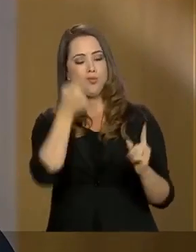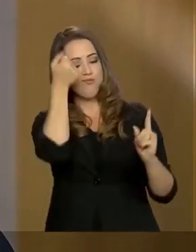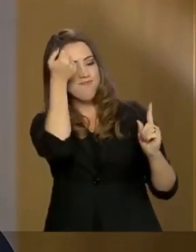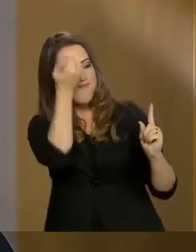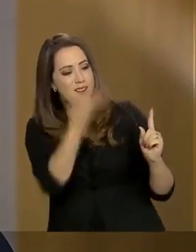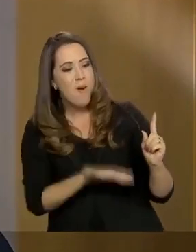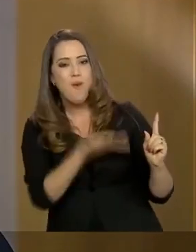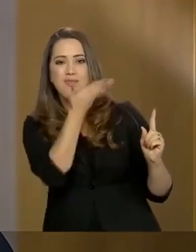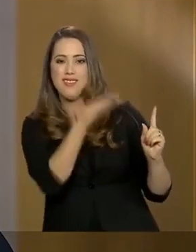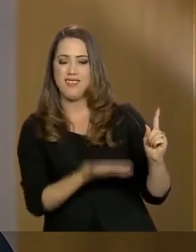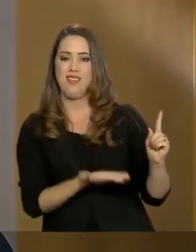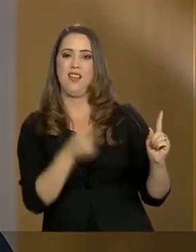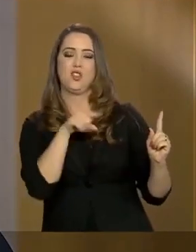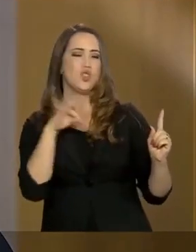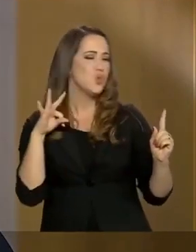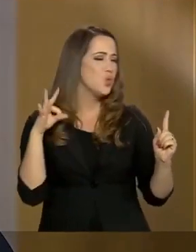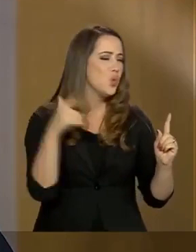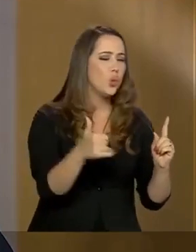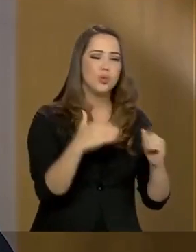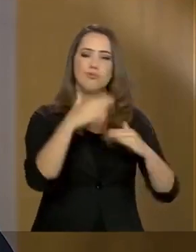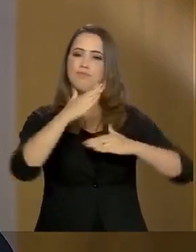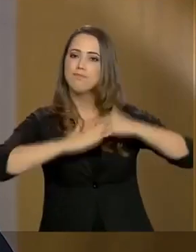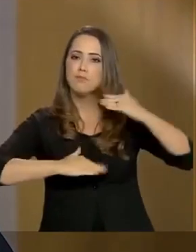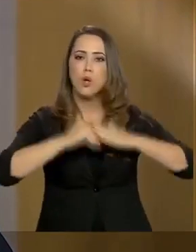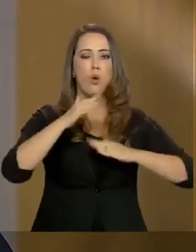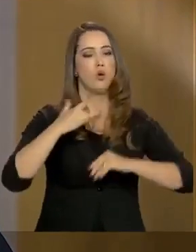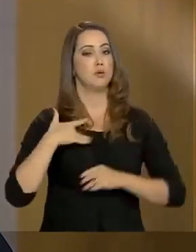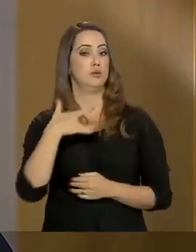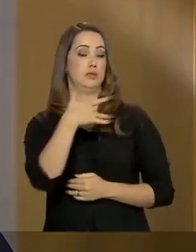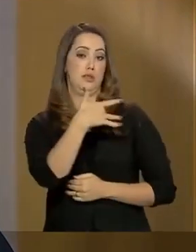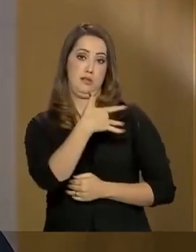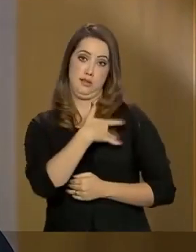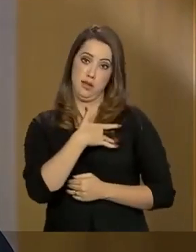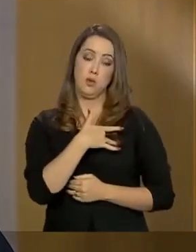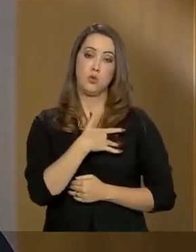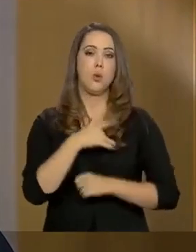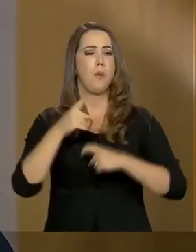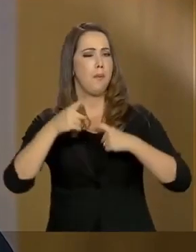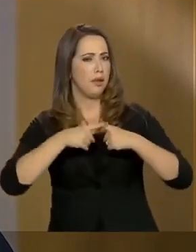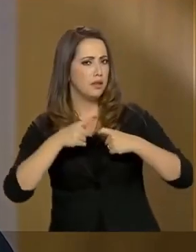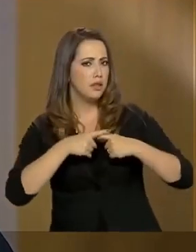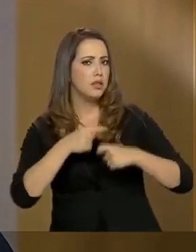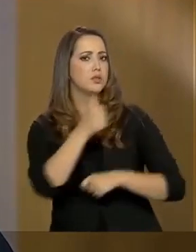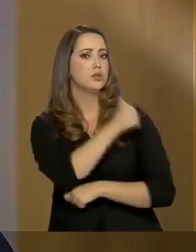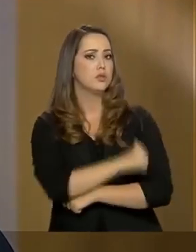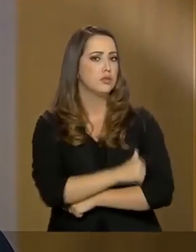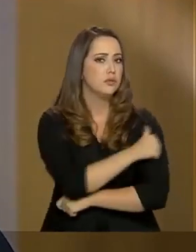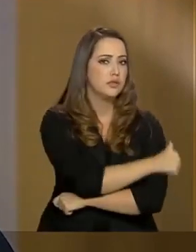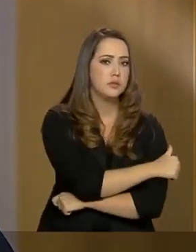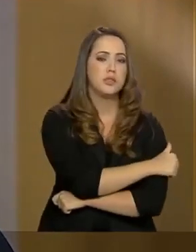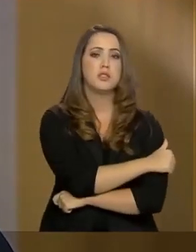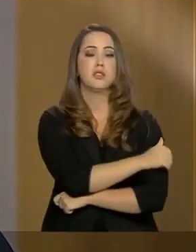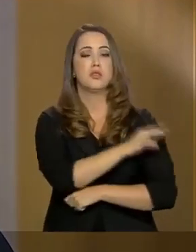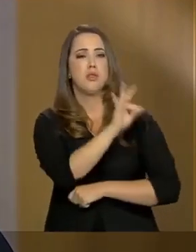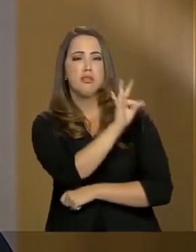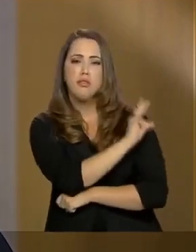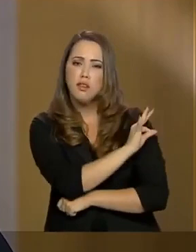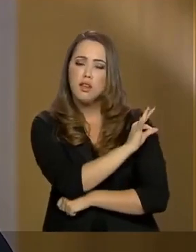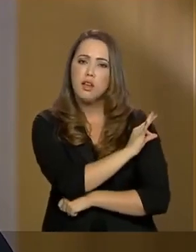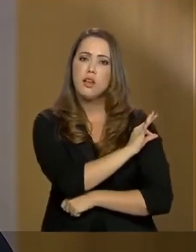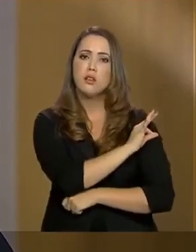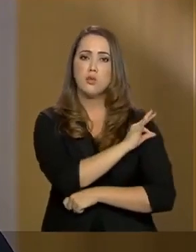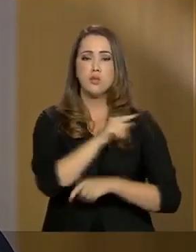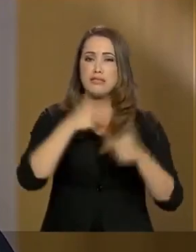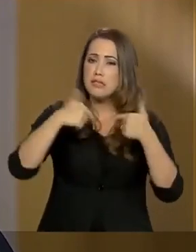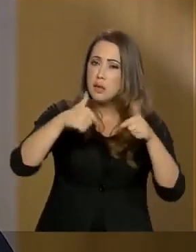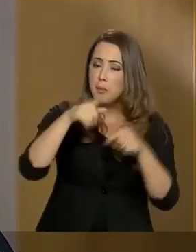render minha homenagem a todos os professores de saúde, médicos, enfermeiros, técnicos e